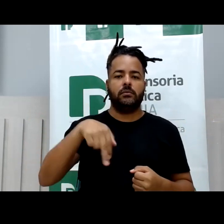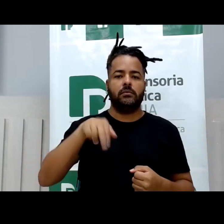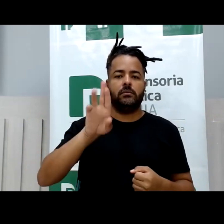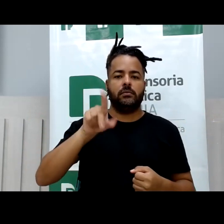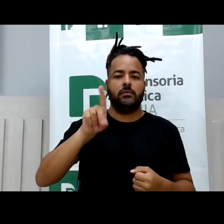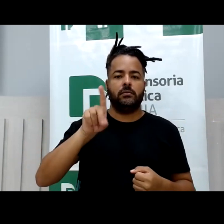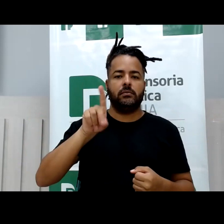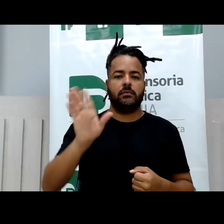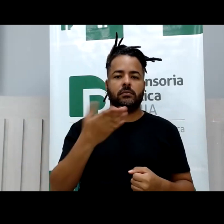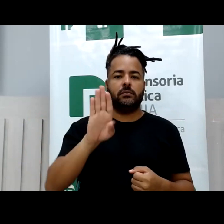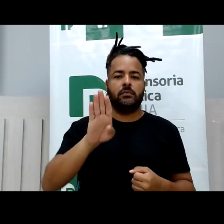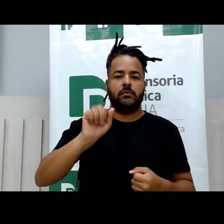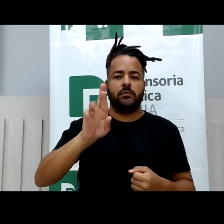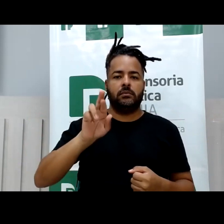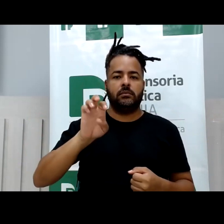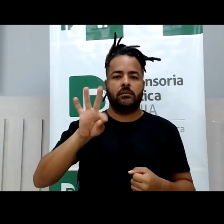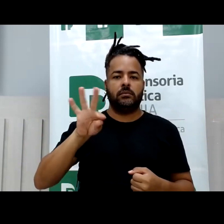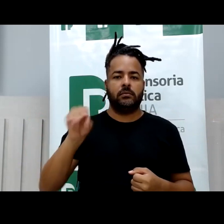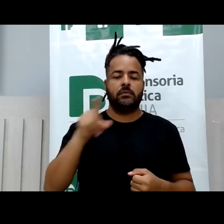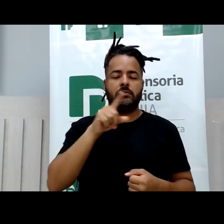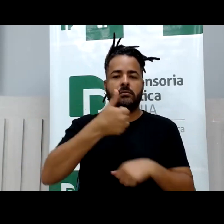especialista, gente, nesse assunto.